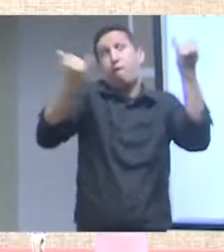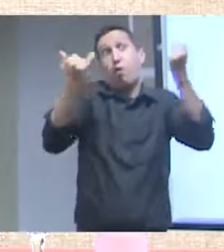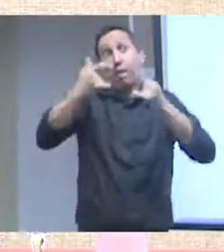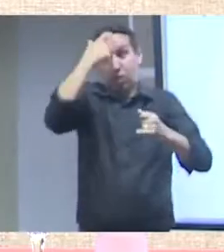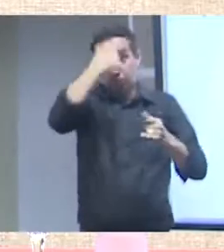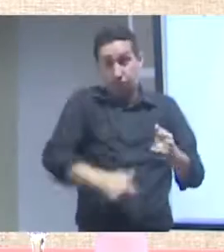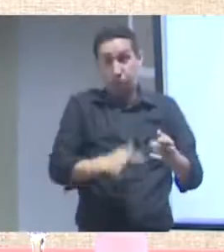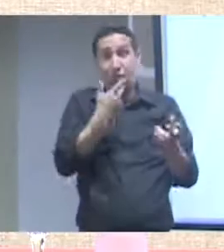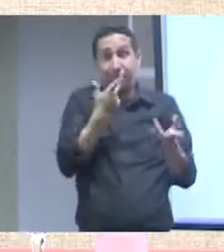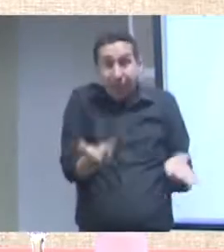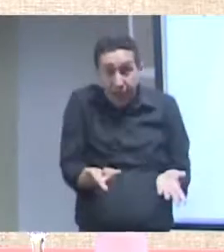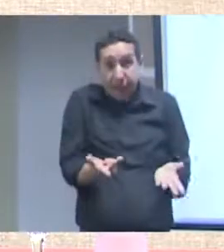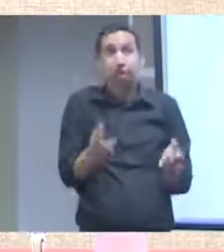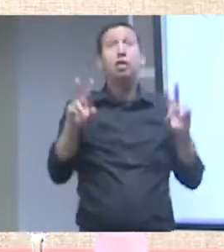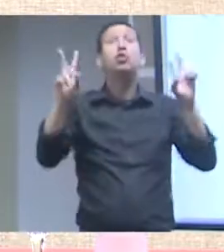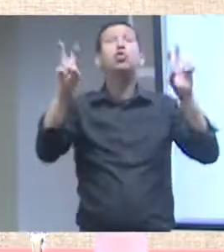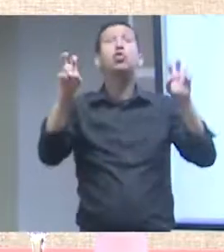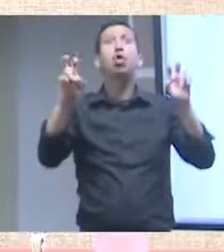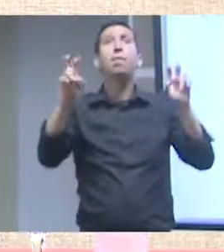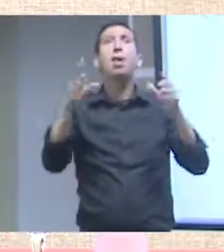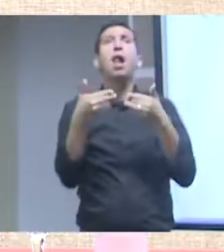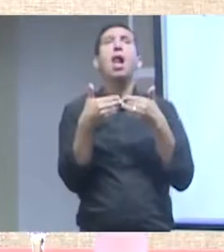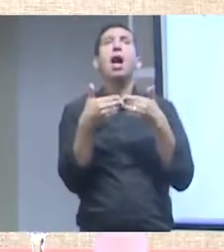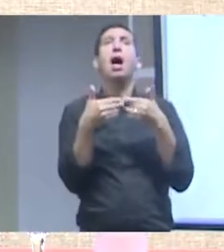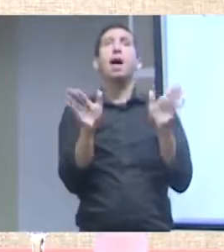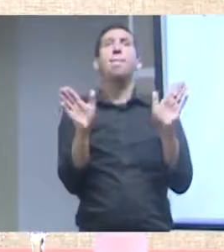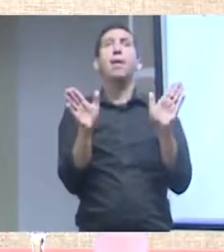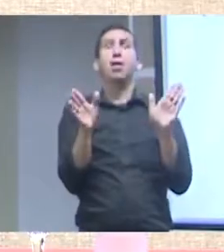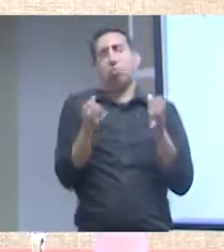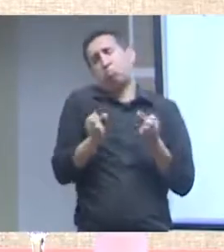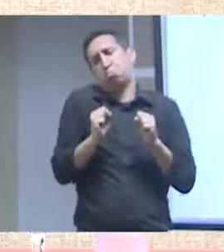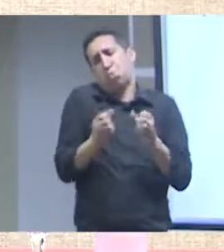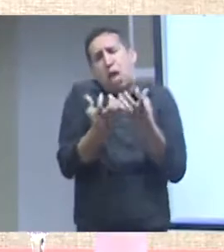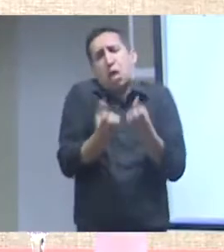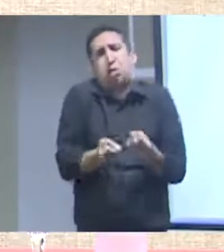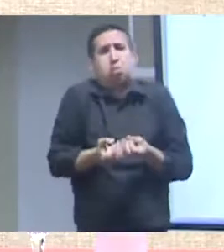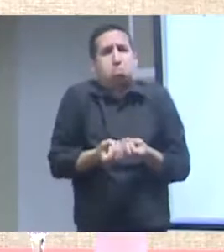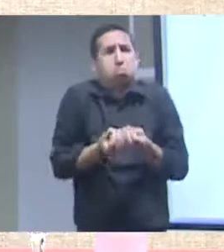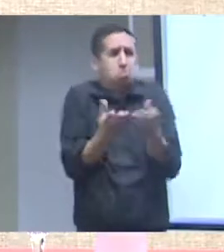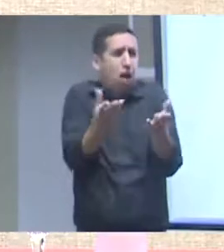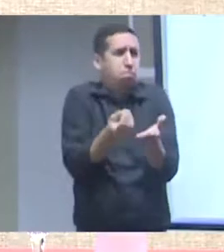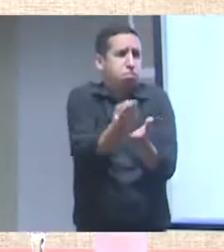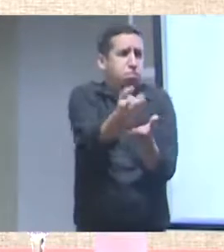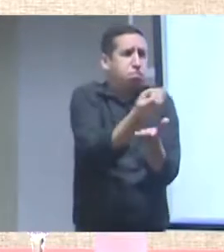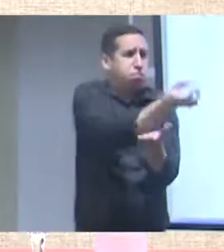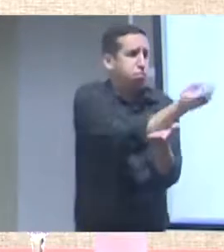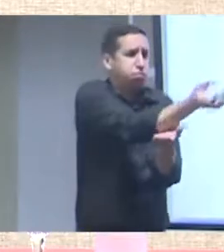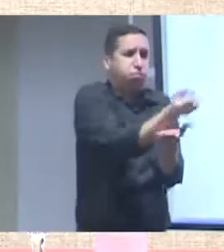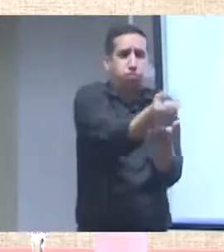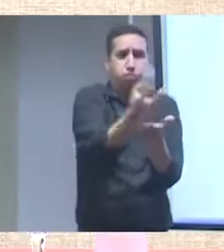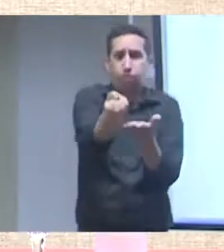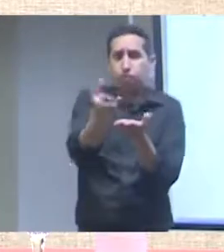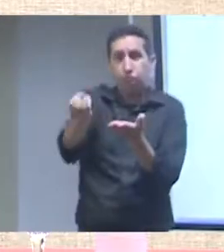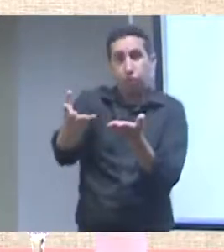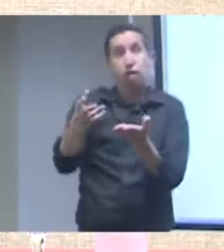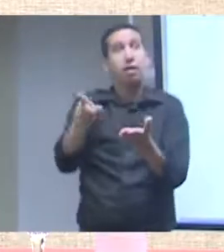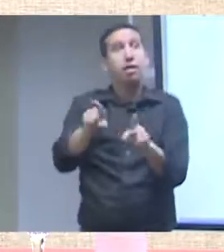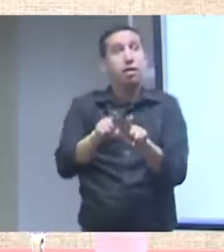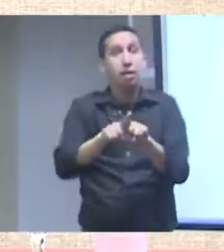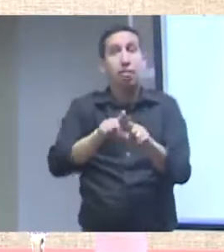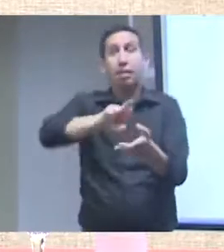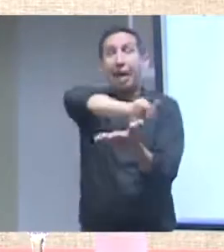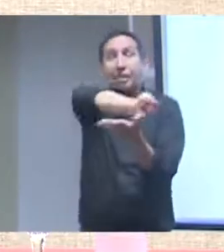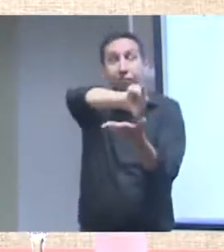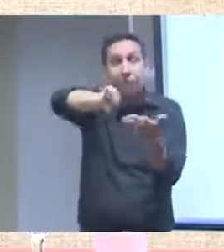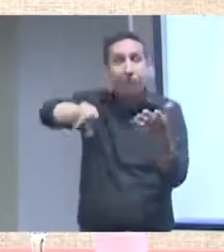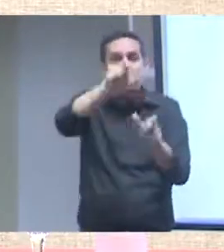com a abertura, com o compartilhamento, a ideia da pluralidade, da diversidade, da coprodução,